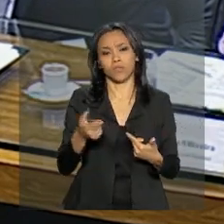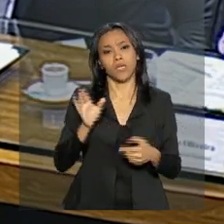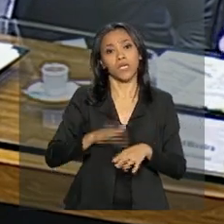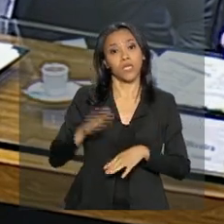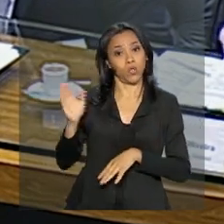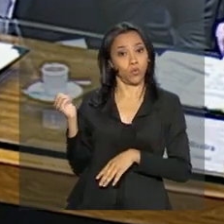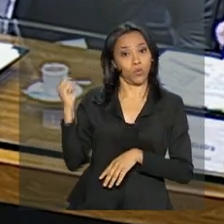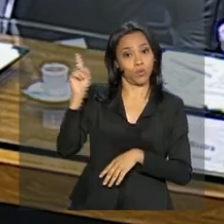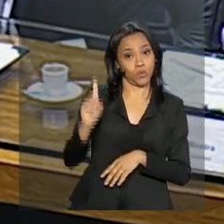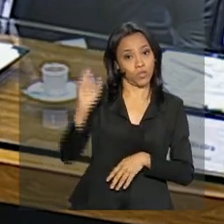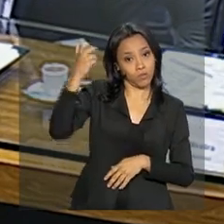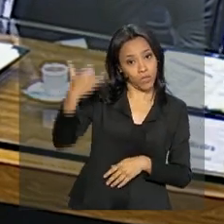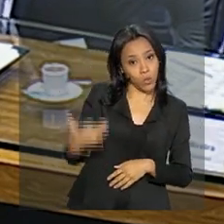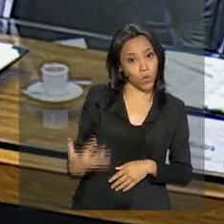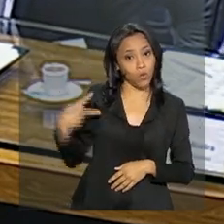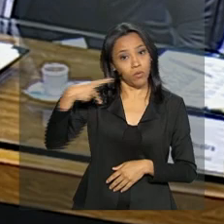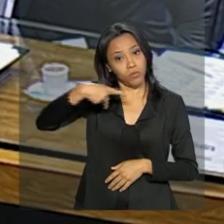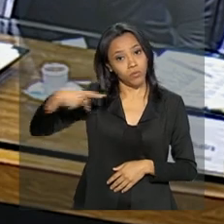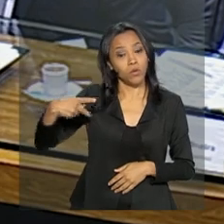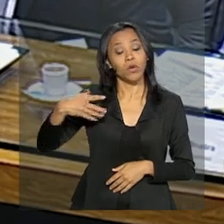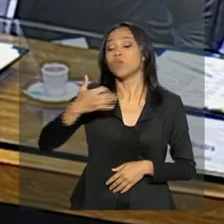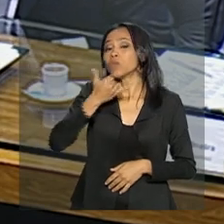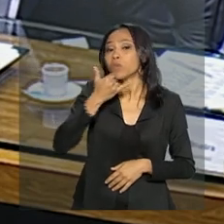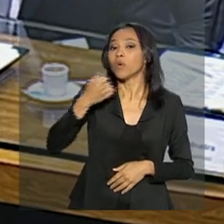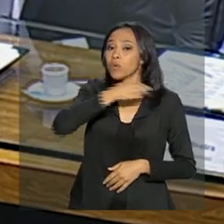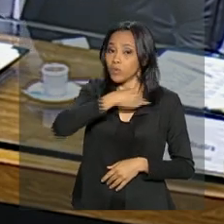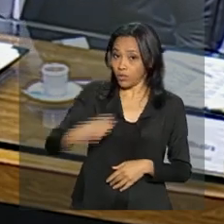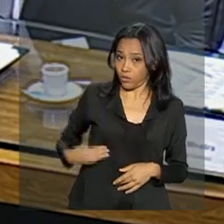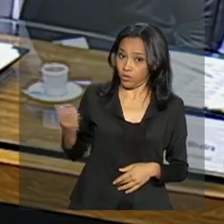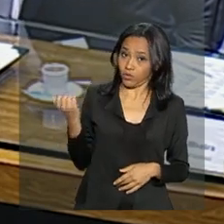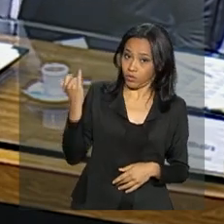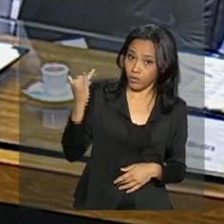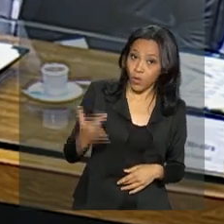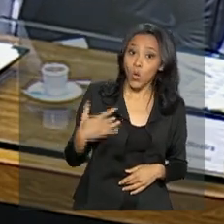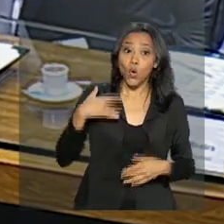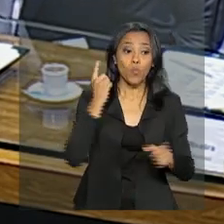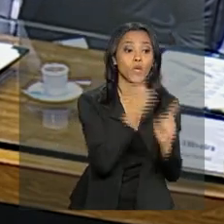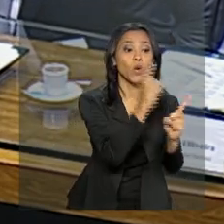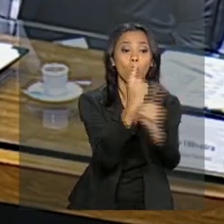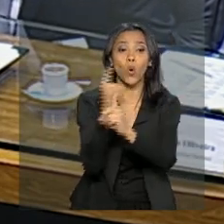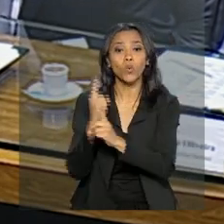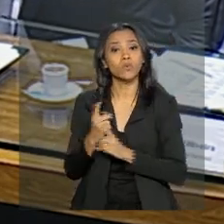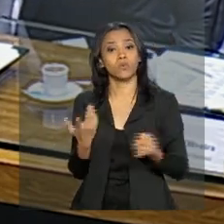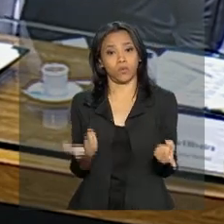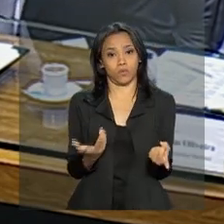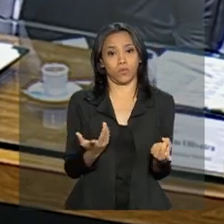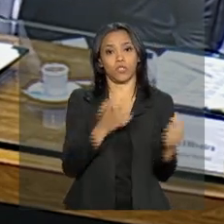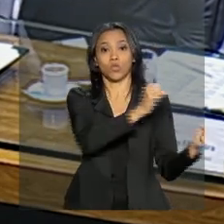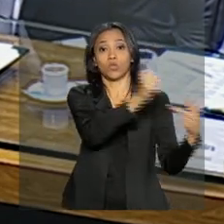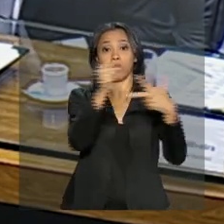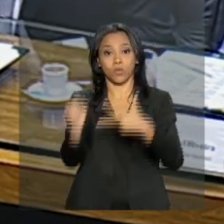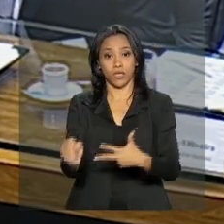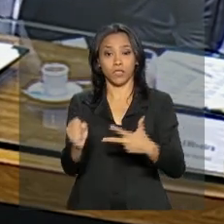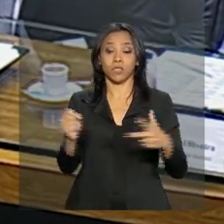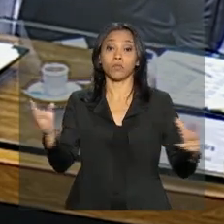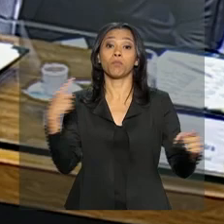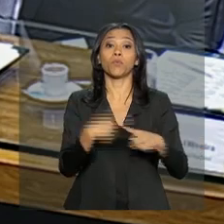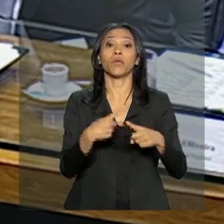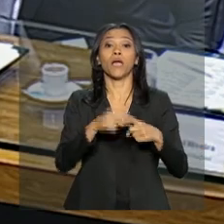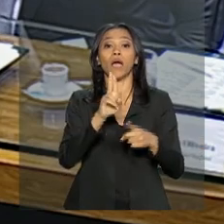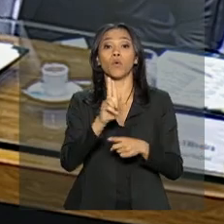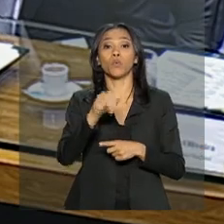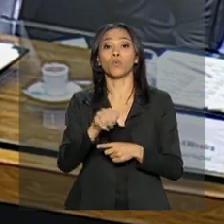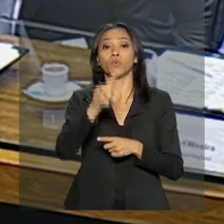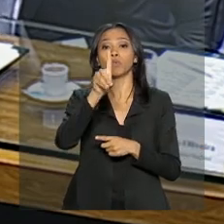Toffoli está dizendo. Fazer encontros entre os poderes do Estado. Porque a unidade, se no passado